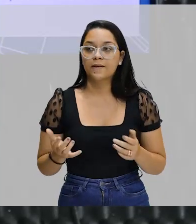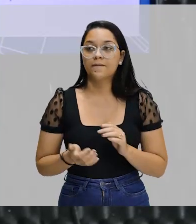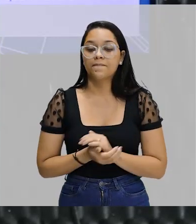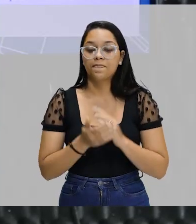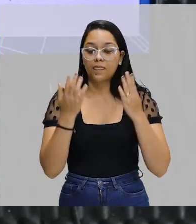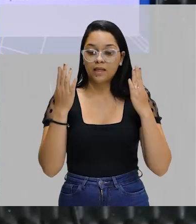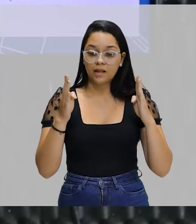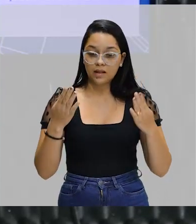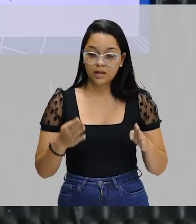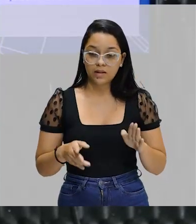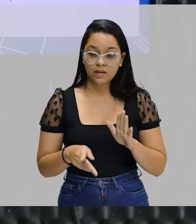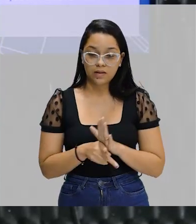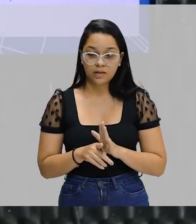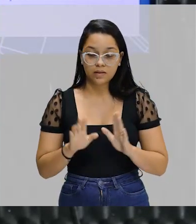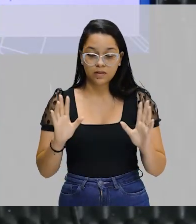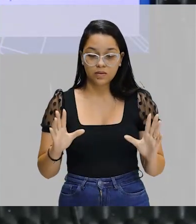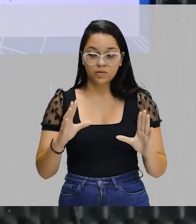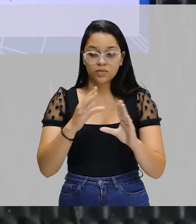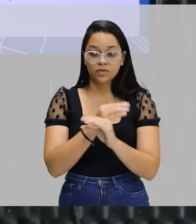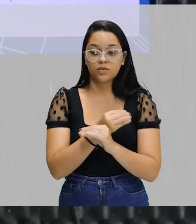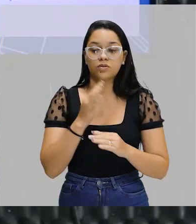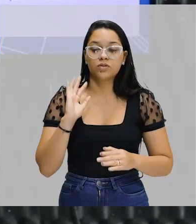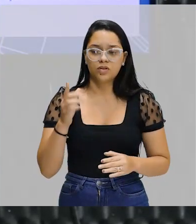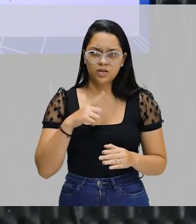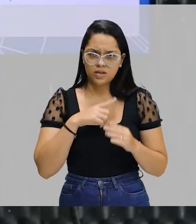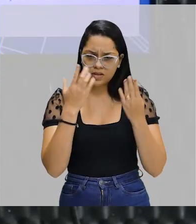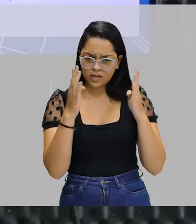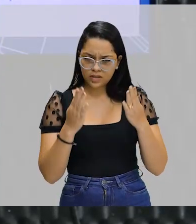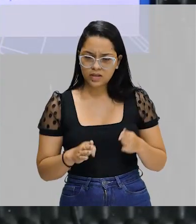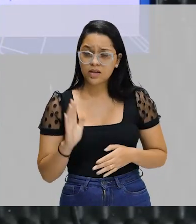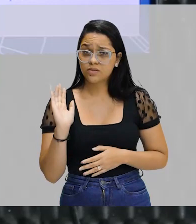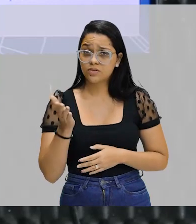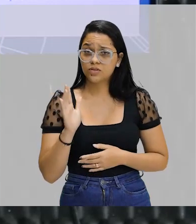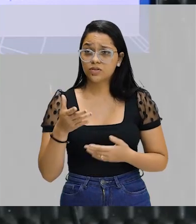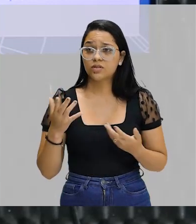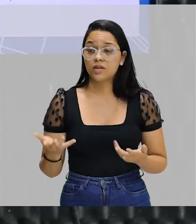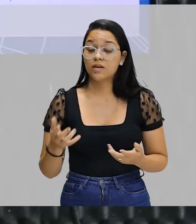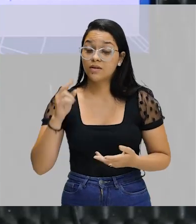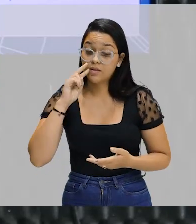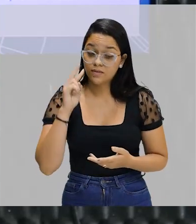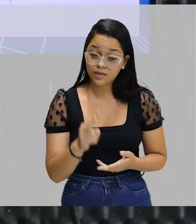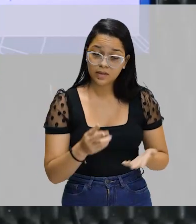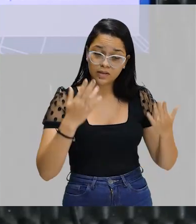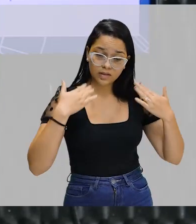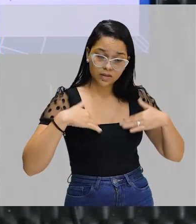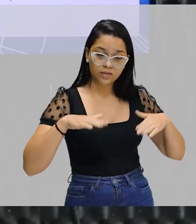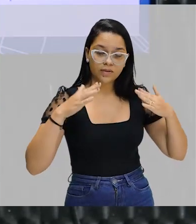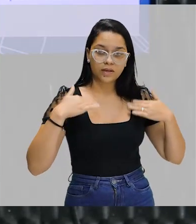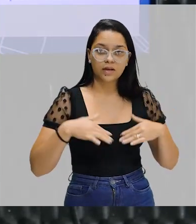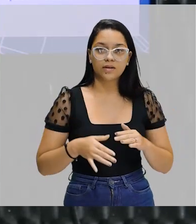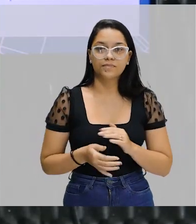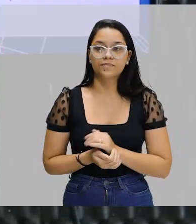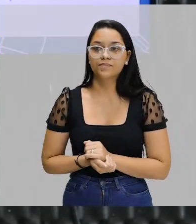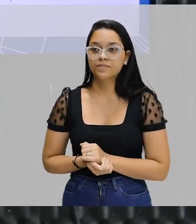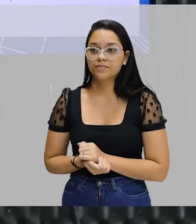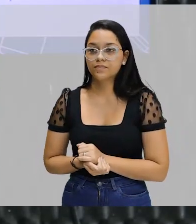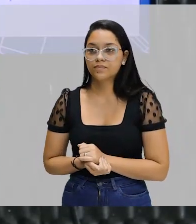Analisar o funcionamento dessas conjunções. Já analisaram? Eu li bem devagar, né? Para você analisar cada um.